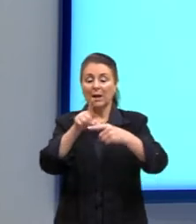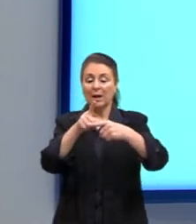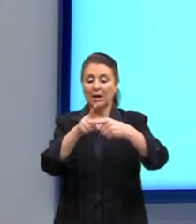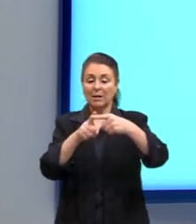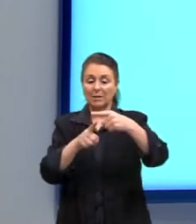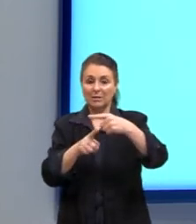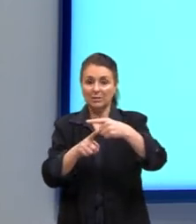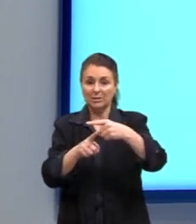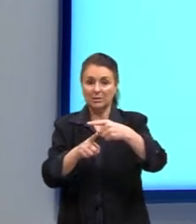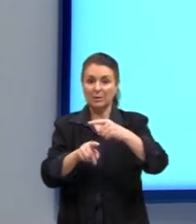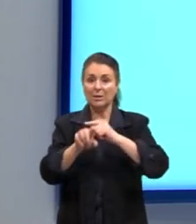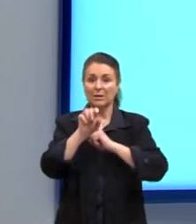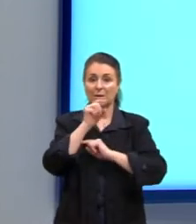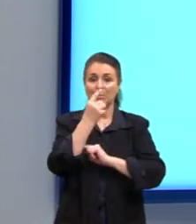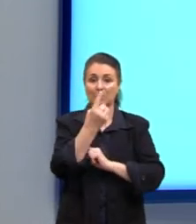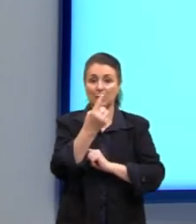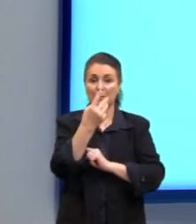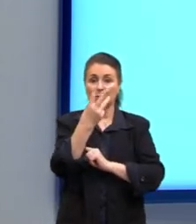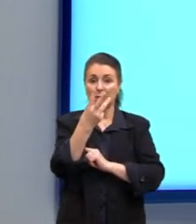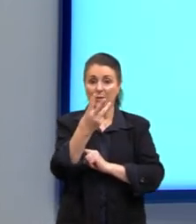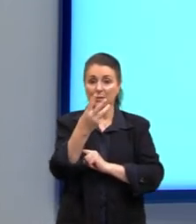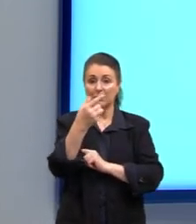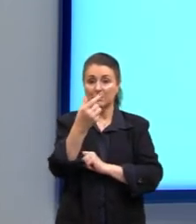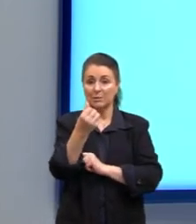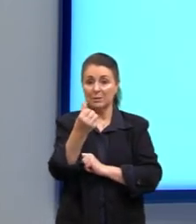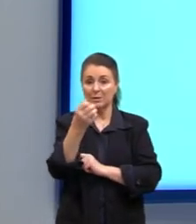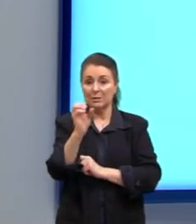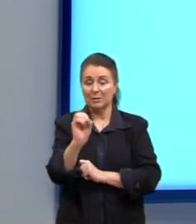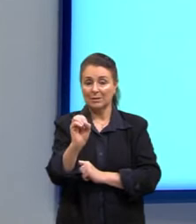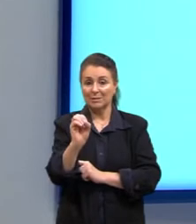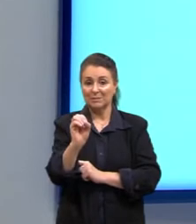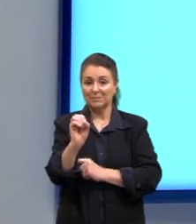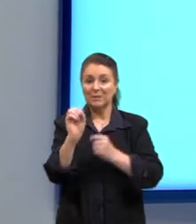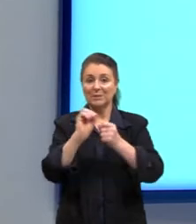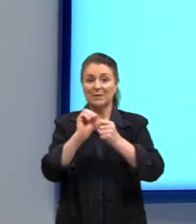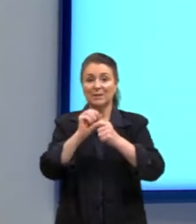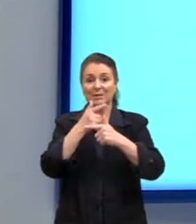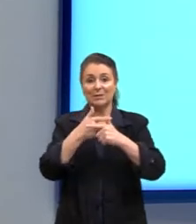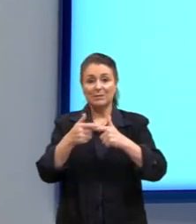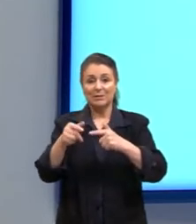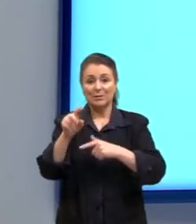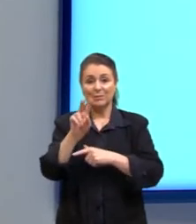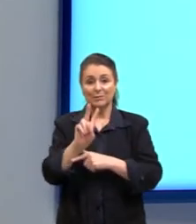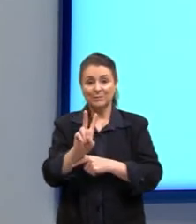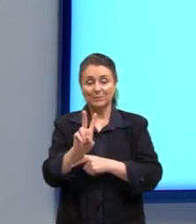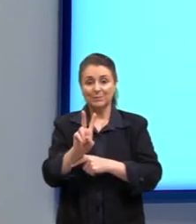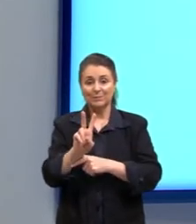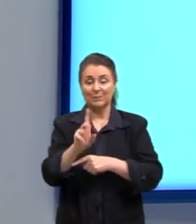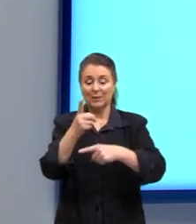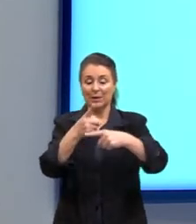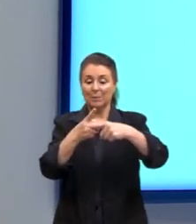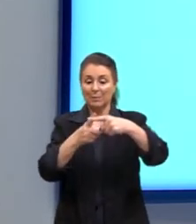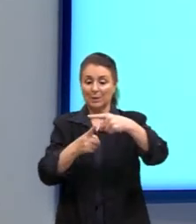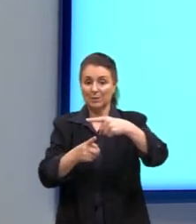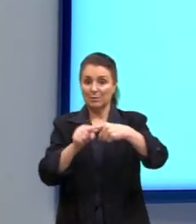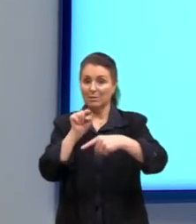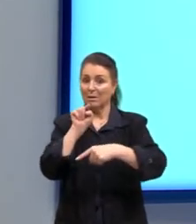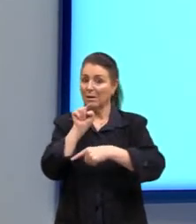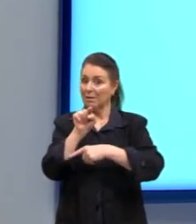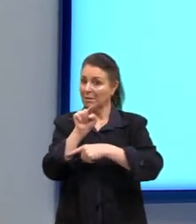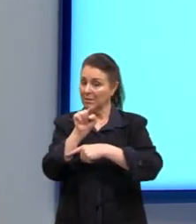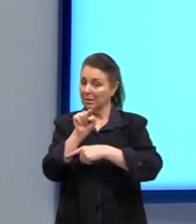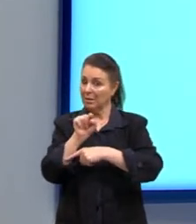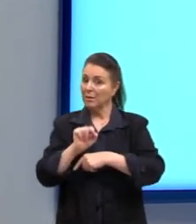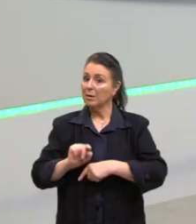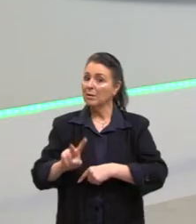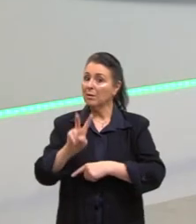seria 1.360, fazendo a divisão ali por dois. A mediana, nesse caso aqui, ela não é um